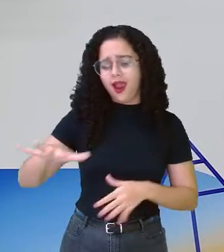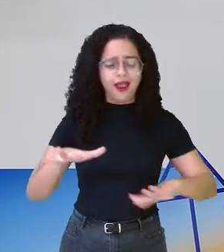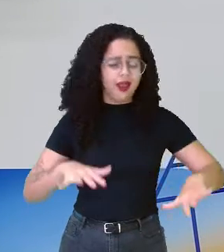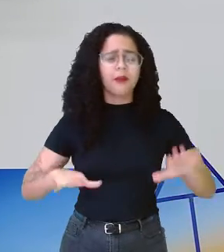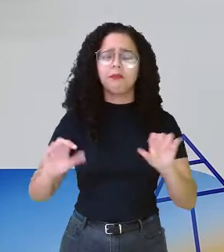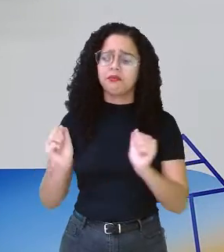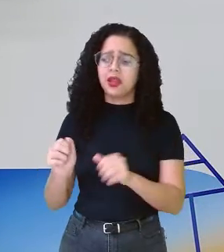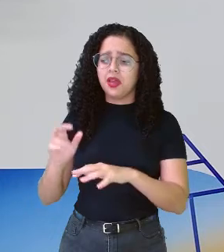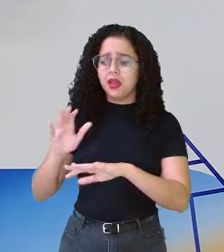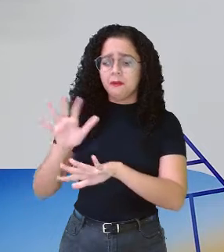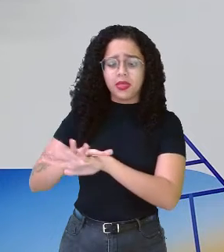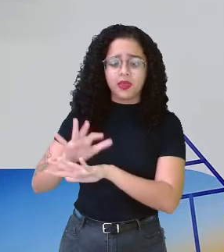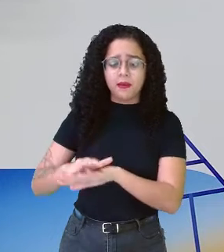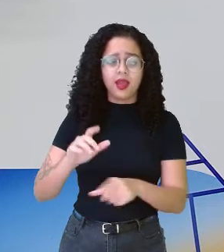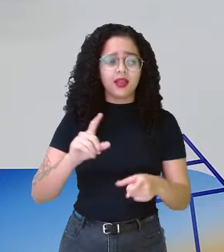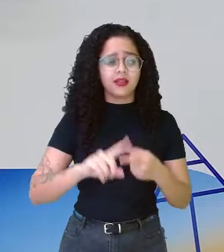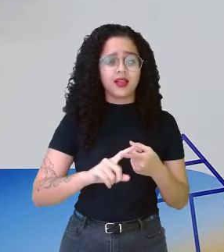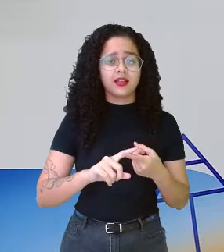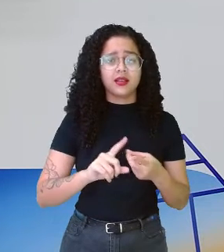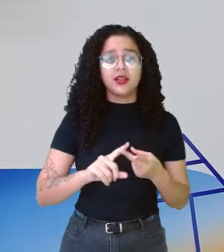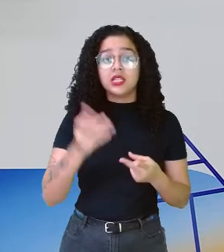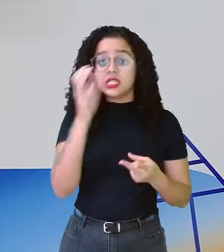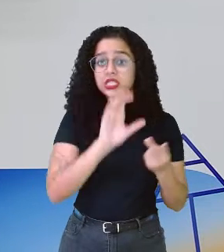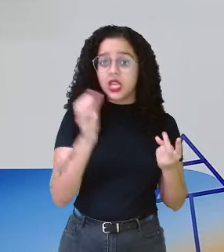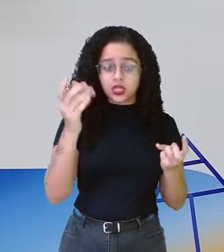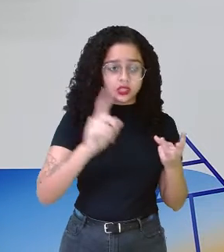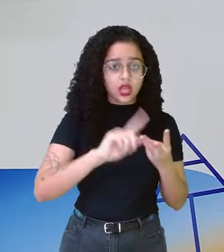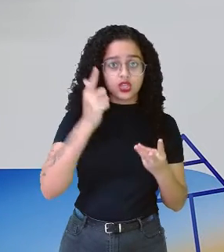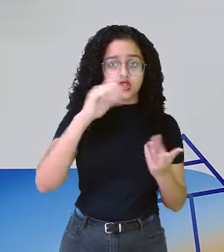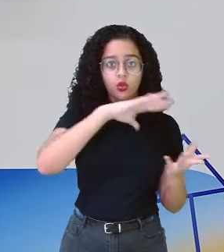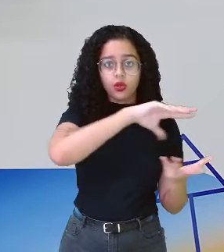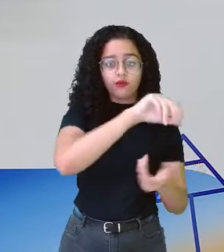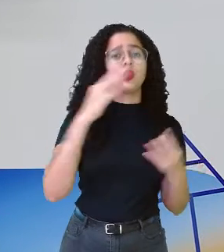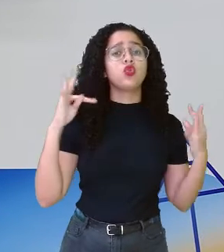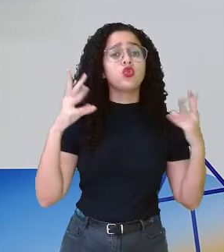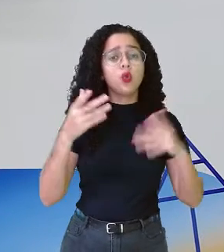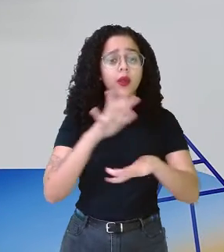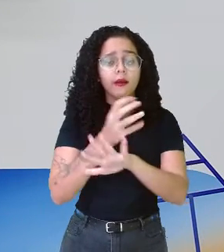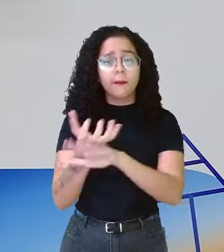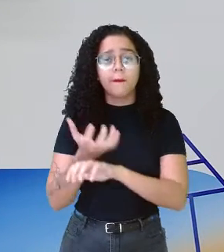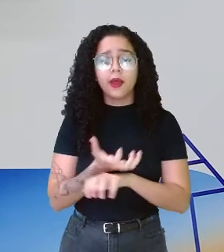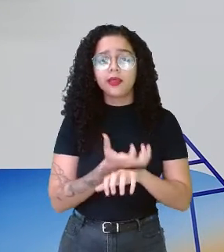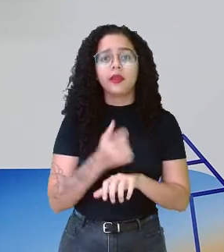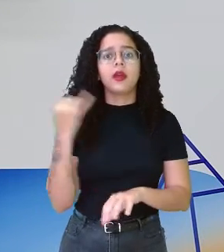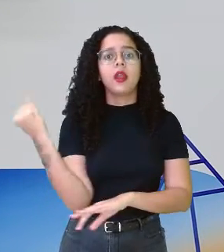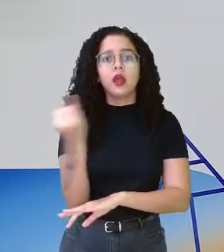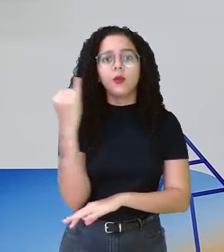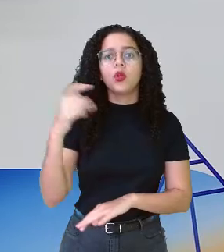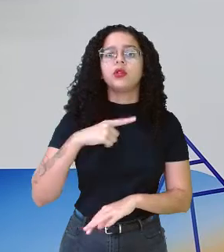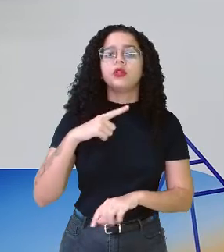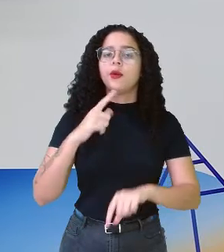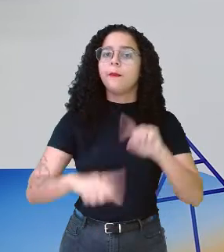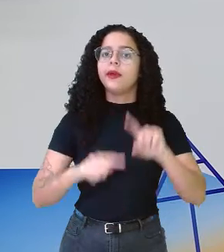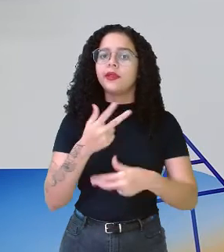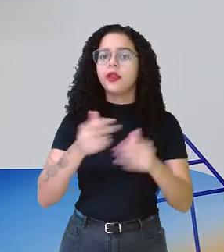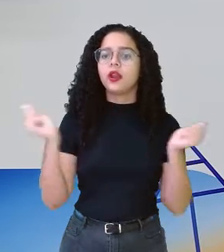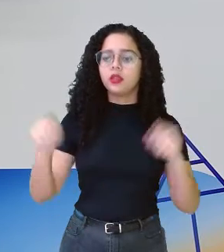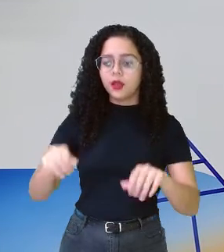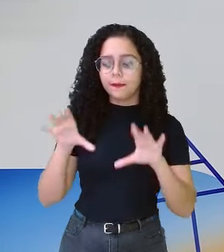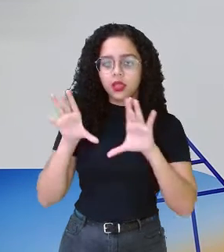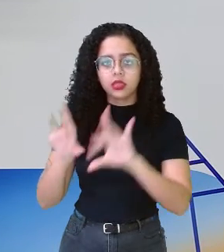matemática, ciência, geografia, todas essas disciplinas disciplinas, importante também ter um material concreto.